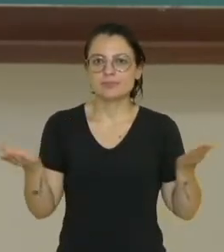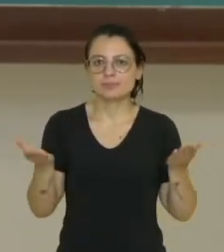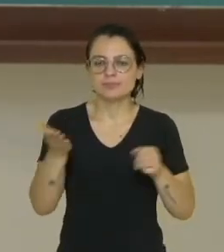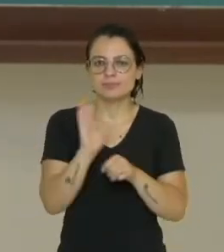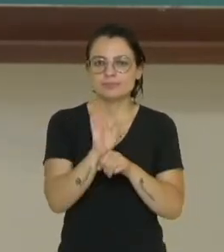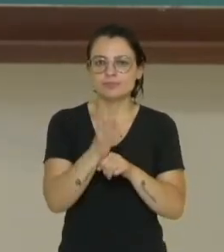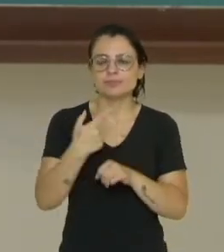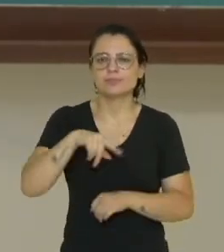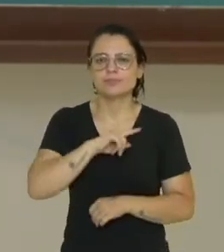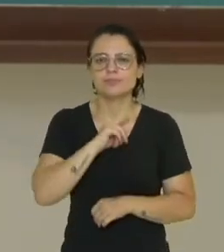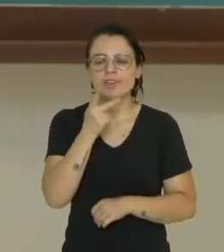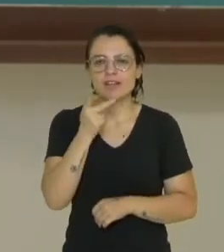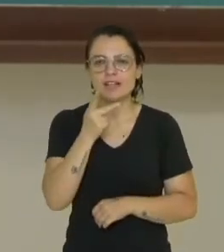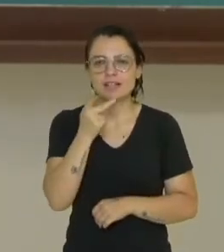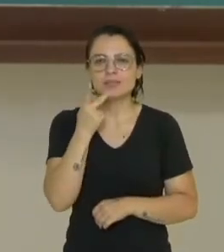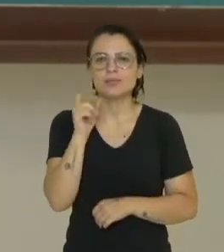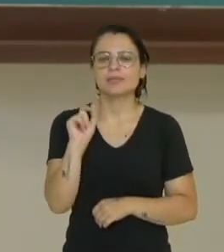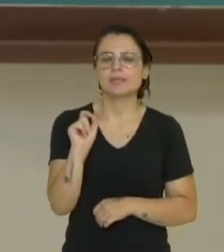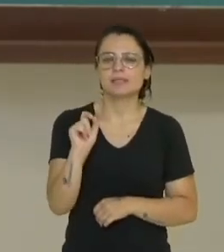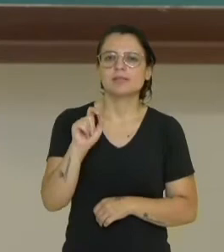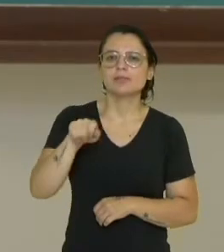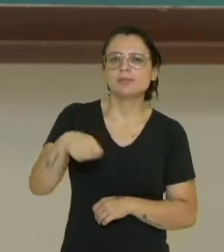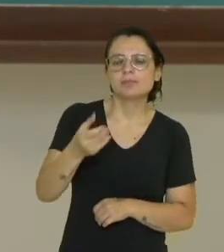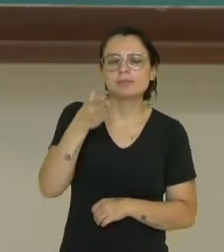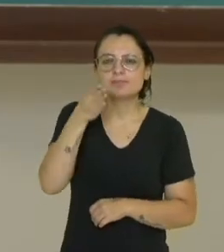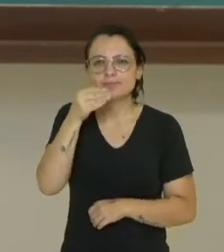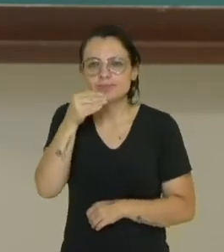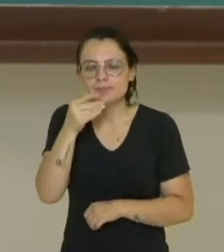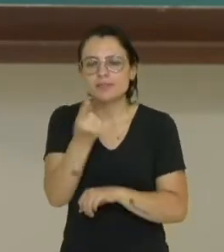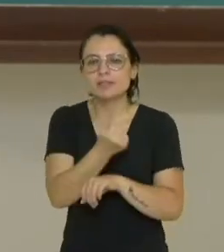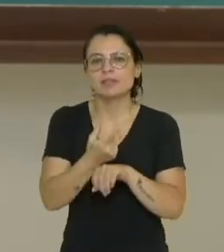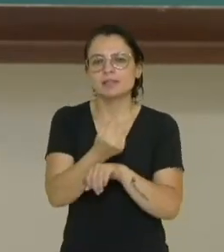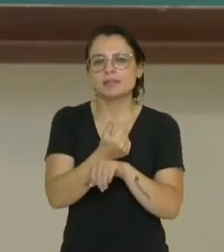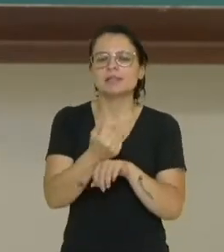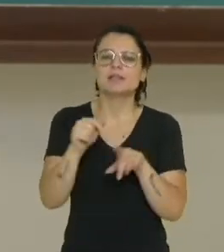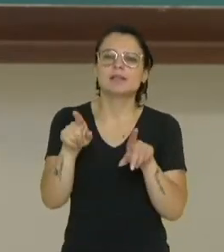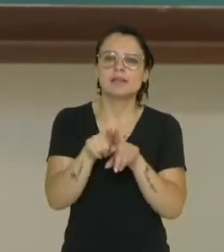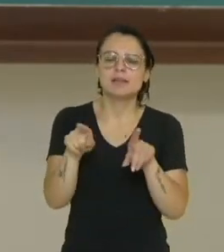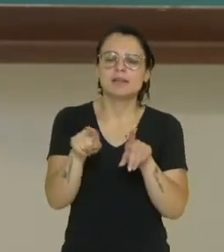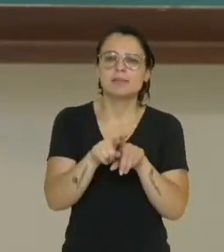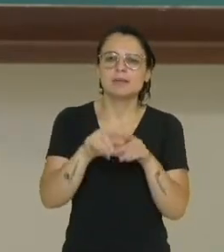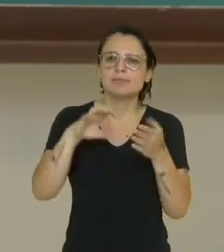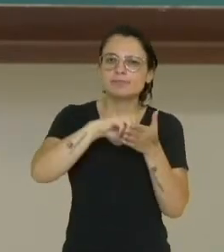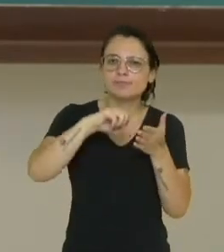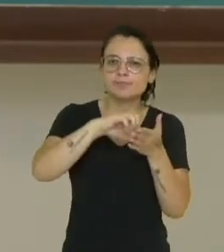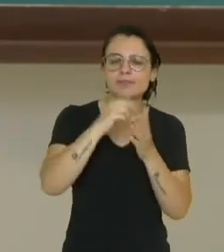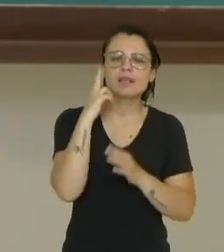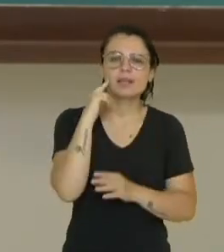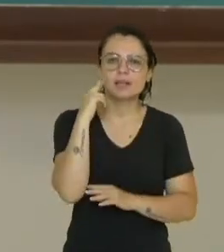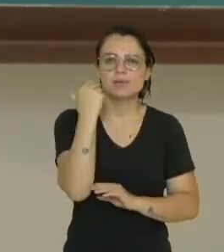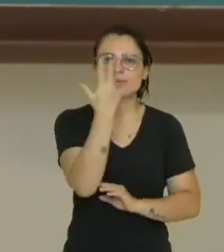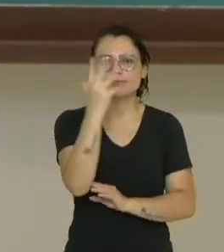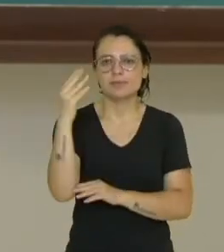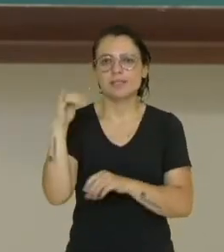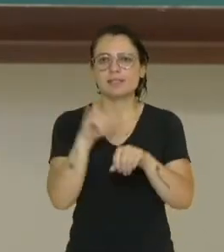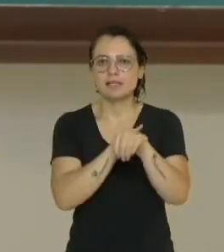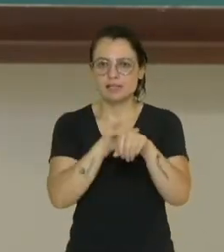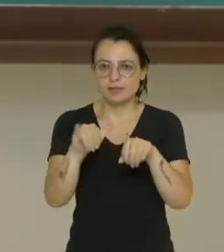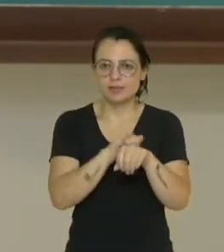os interesses econômicos e também a questão dos recursos naturais e estratégicos, né? Em que os países